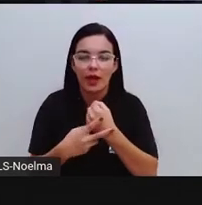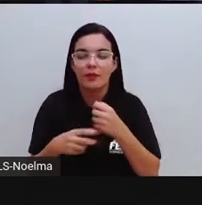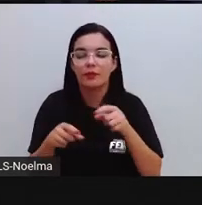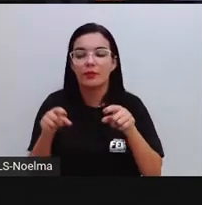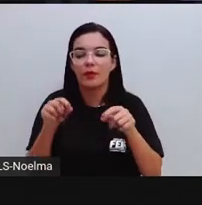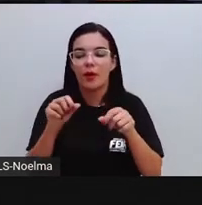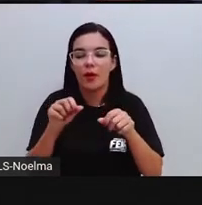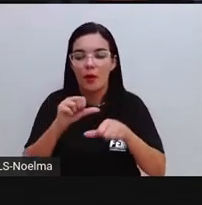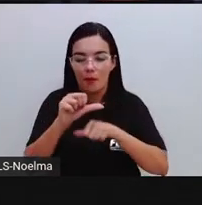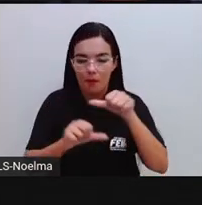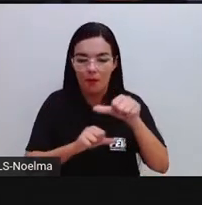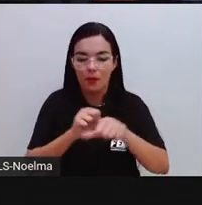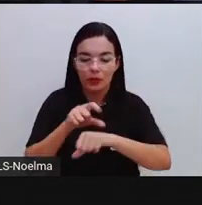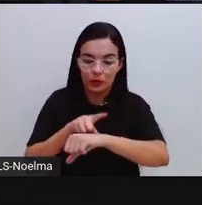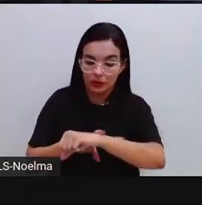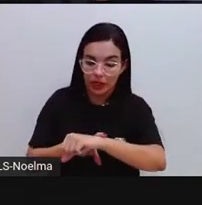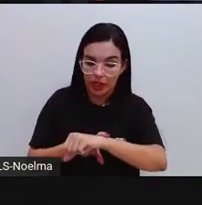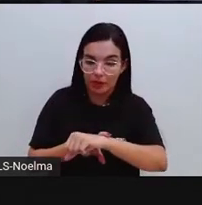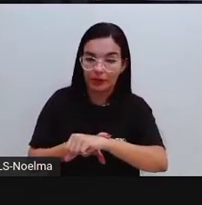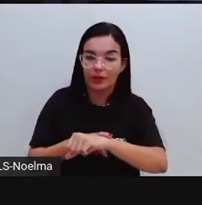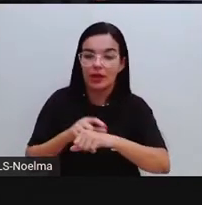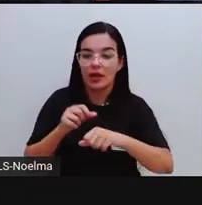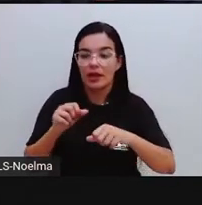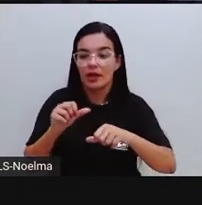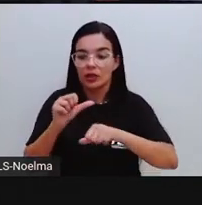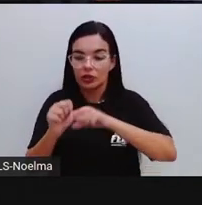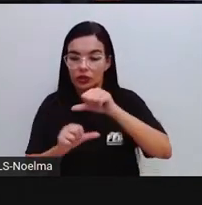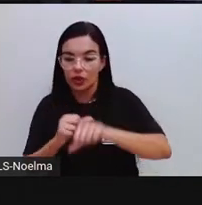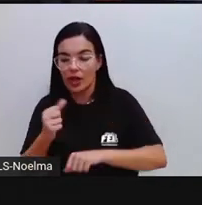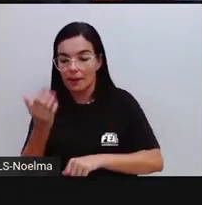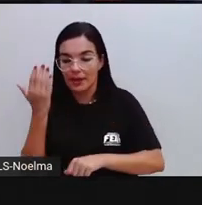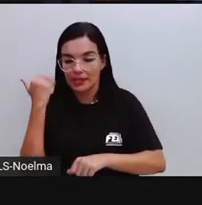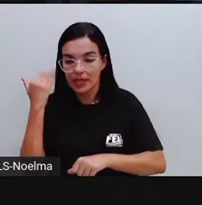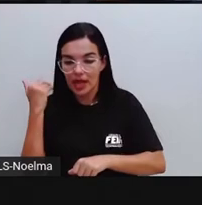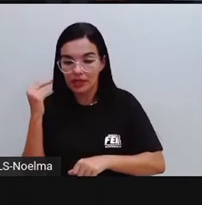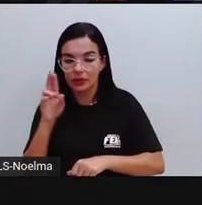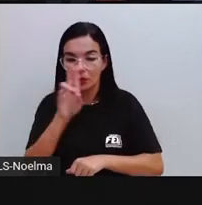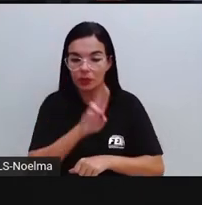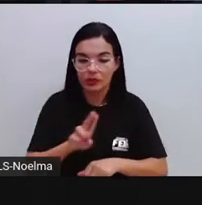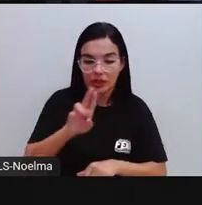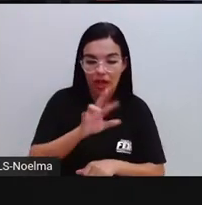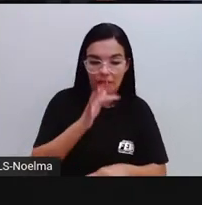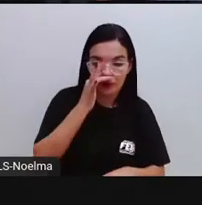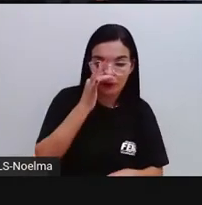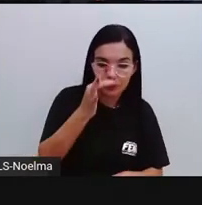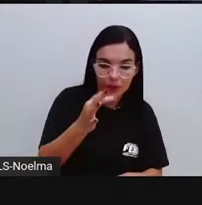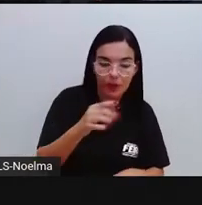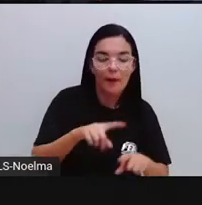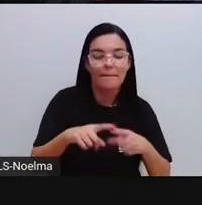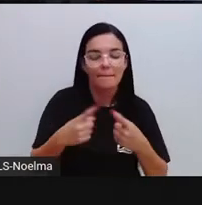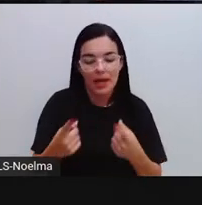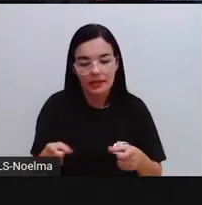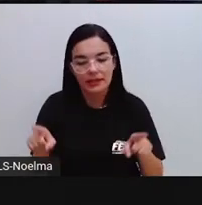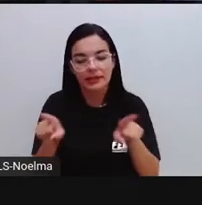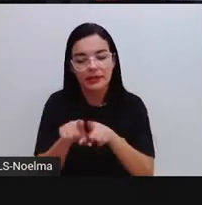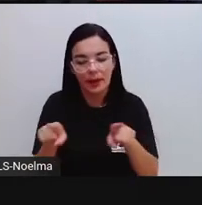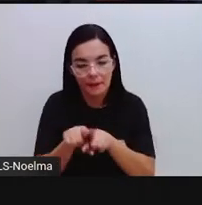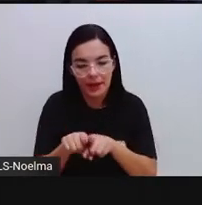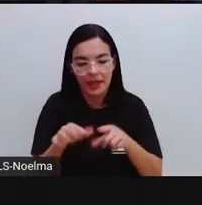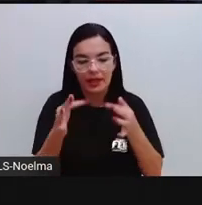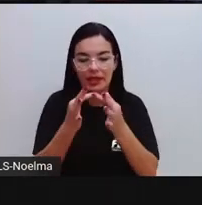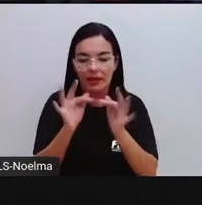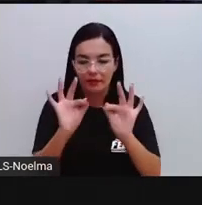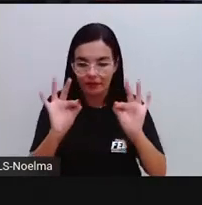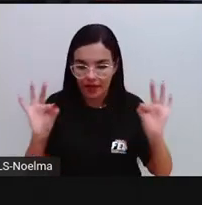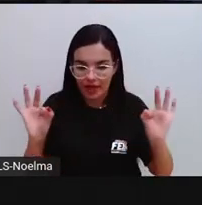tempo, vai deixar de ser passado, vai passar para o presente, pode ser usado no futuro. Mas as palavras que fazem parte ali